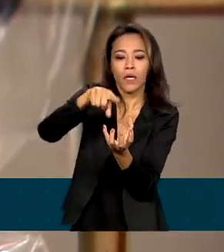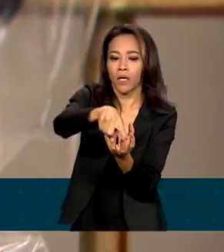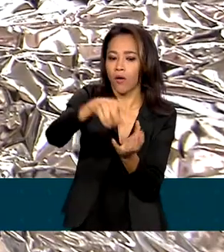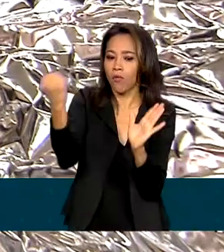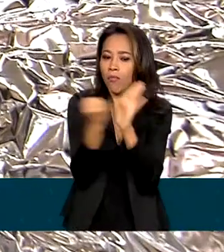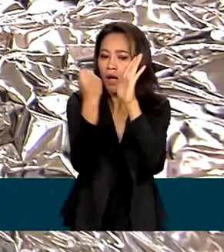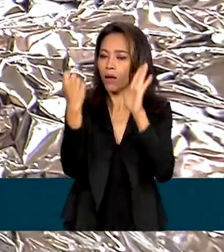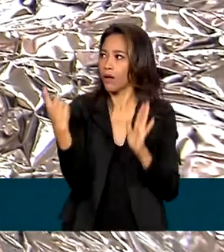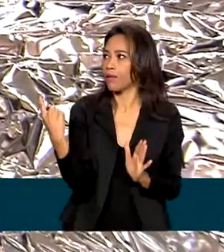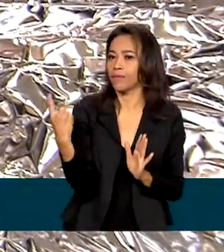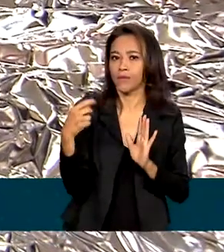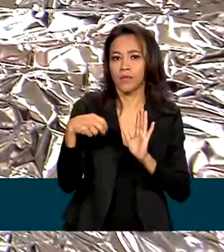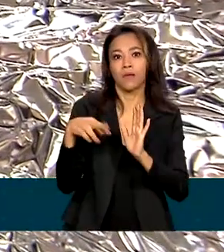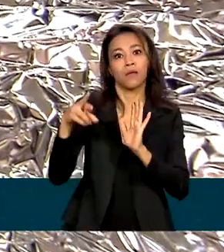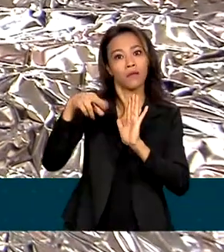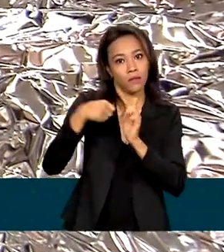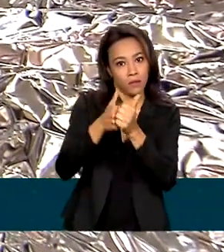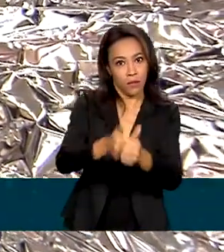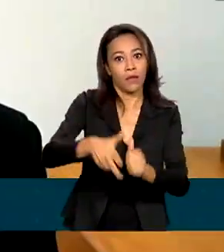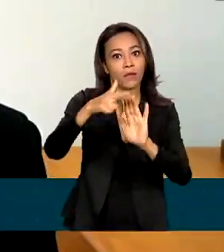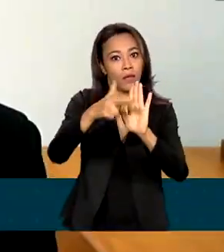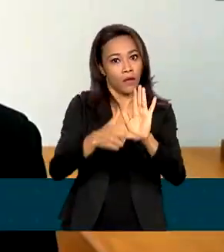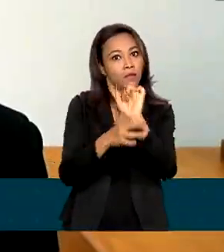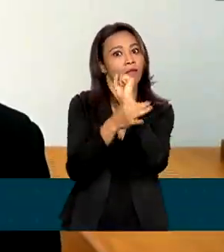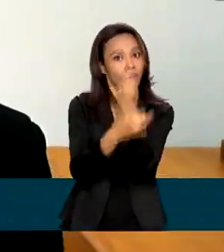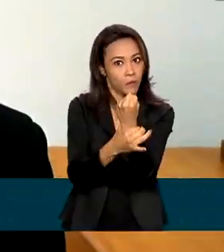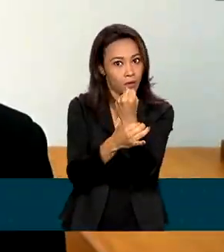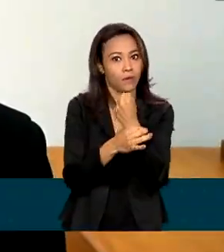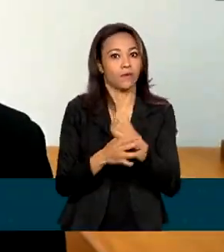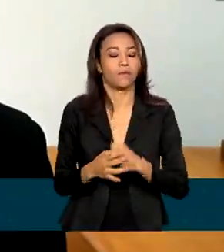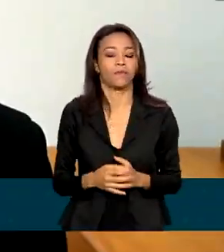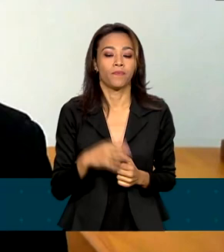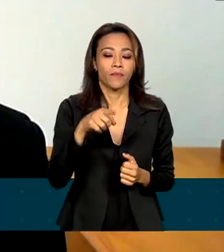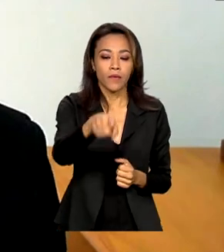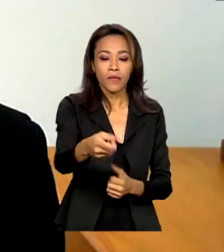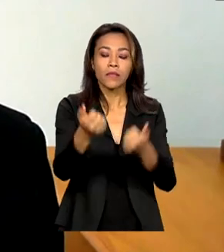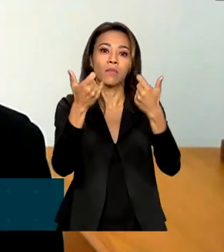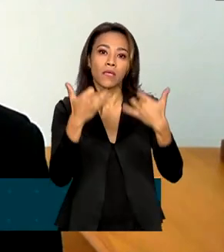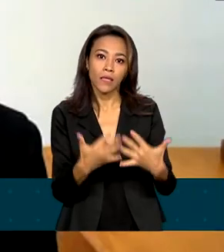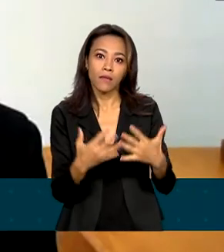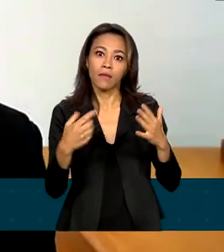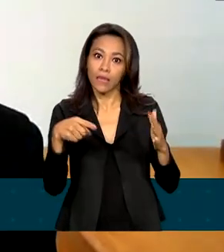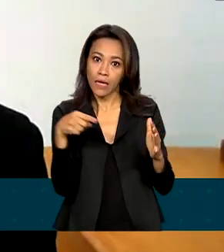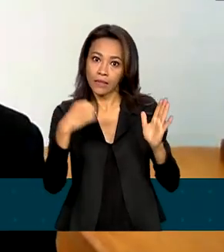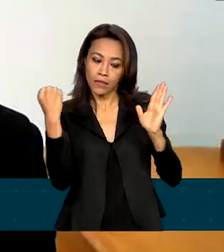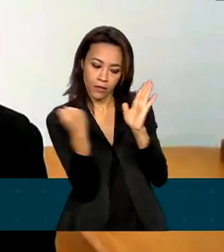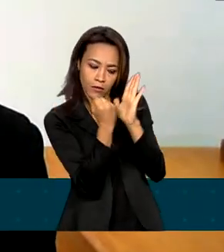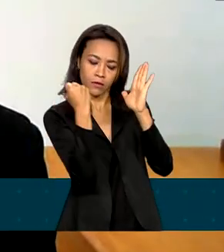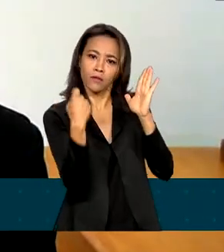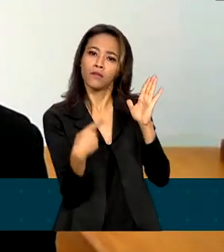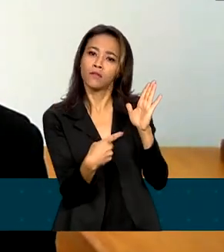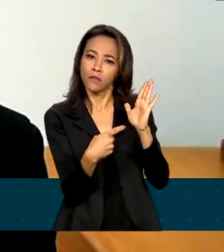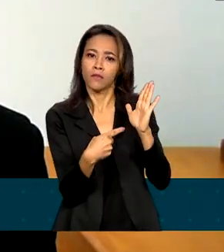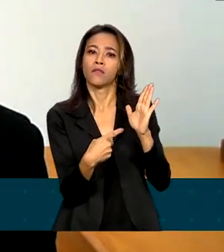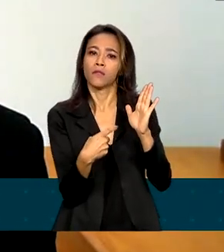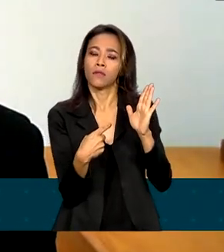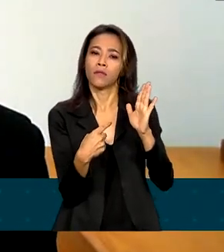acordo com as regras de segurança para a criança. Além dessas questões da certificação, observar,